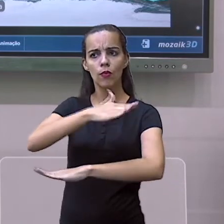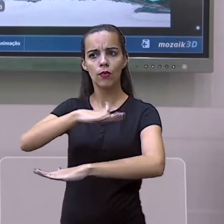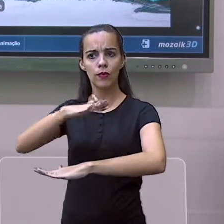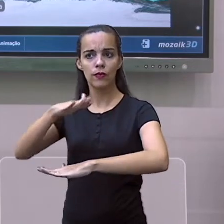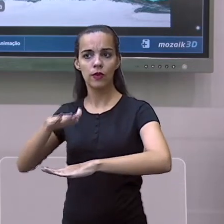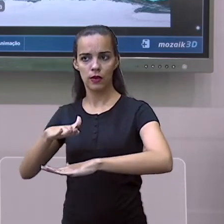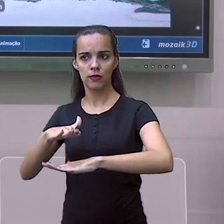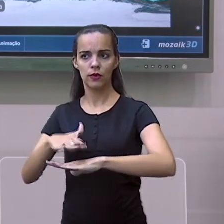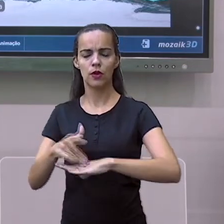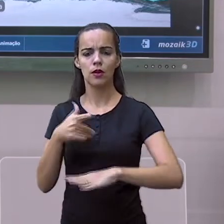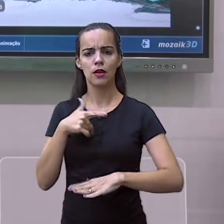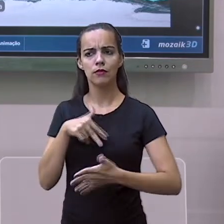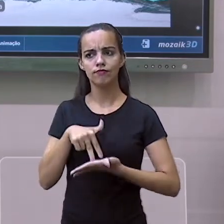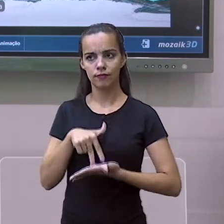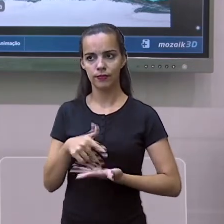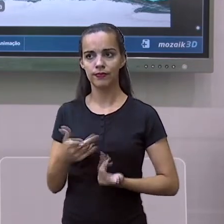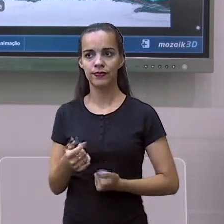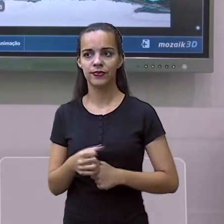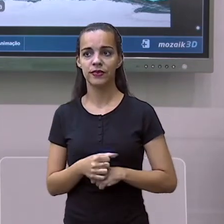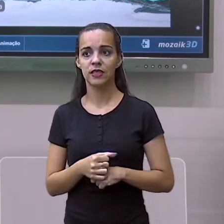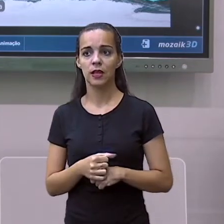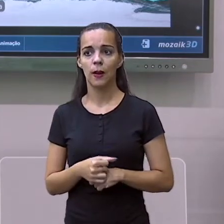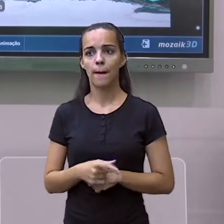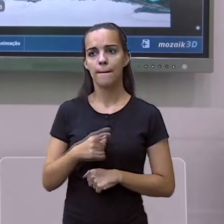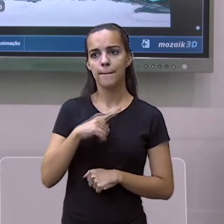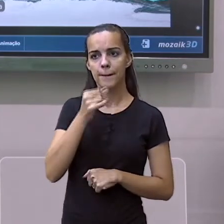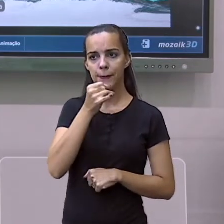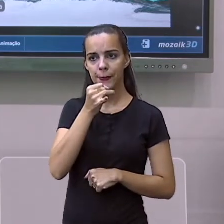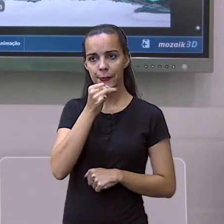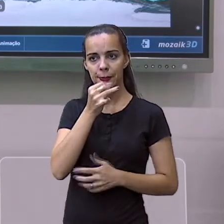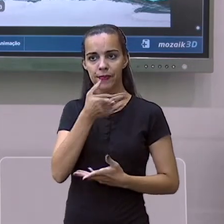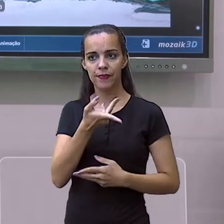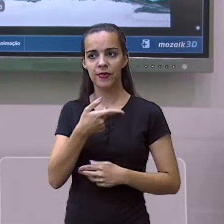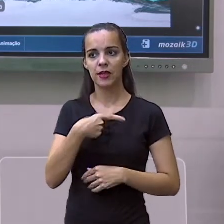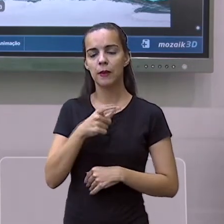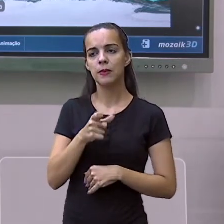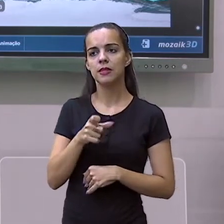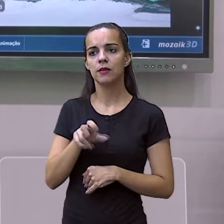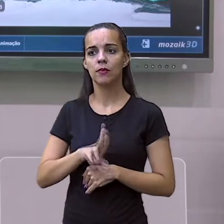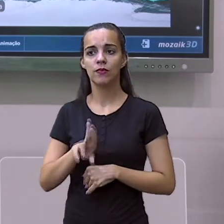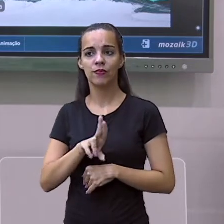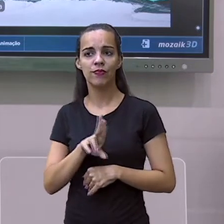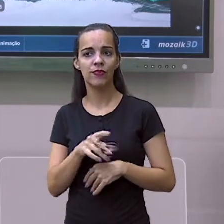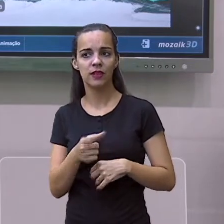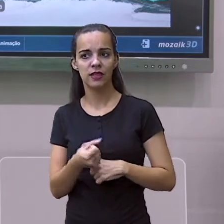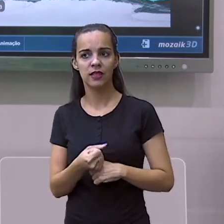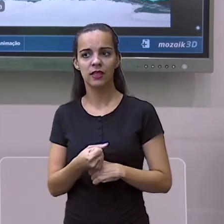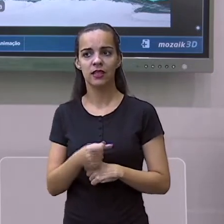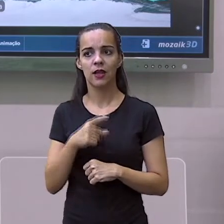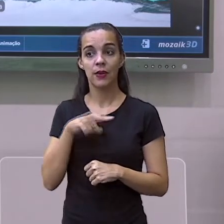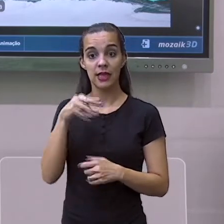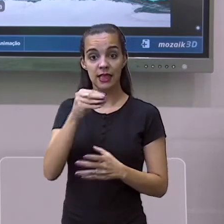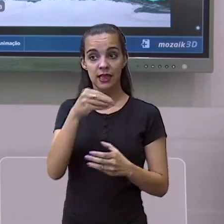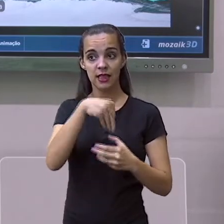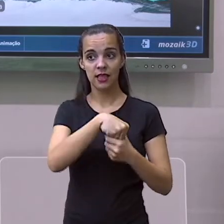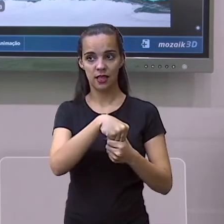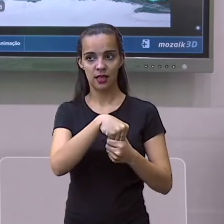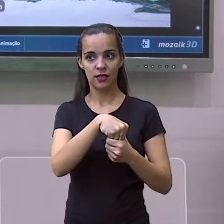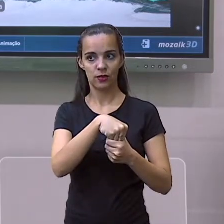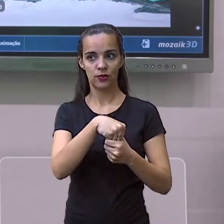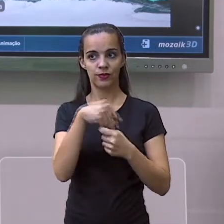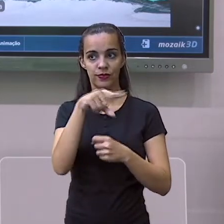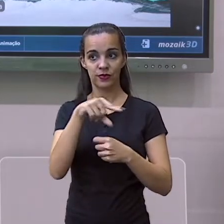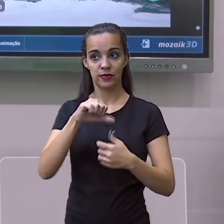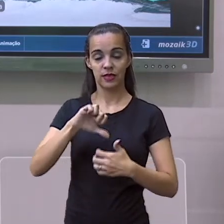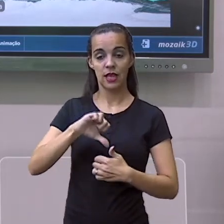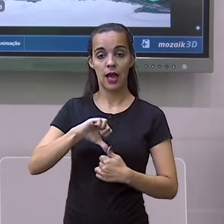pouco acidentado, formação de ilhas, a América Central e a parte